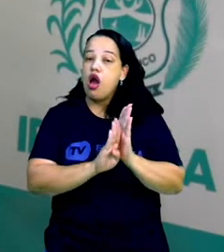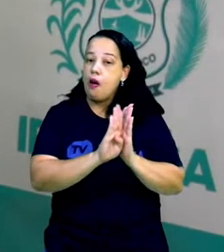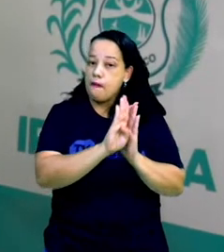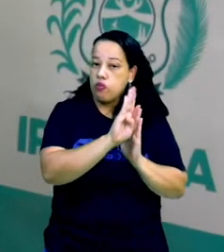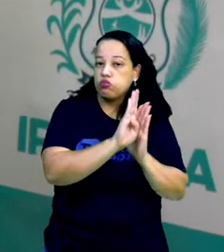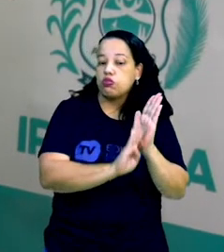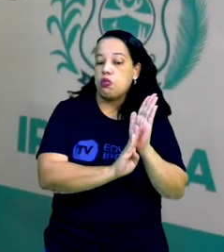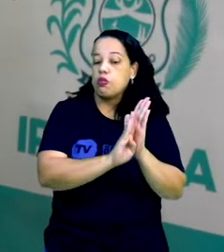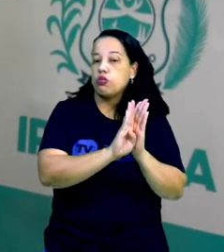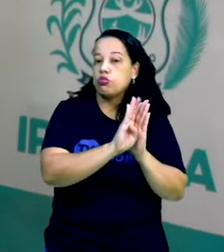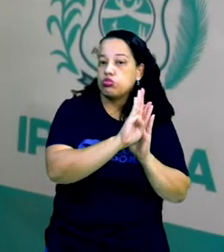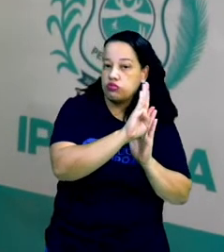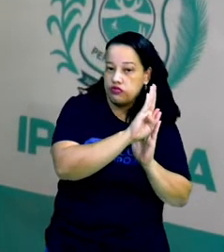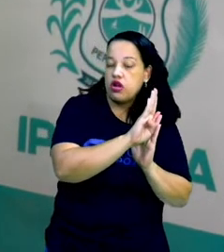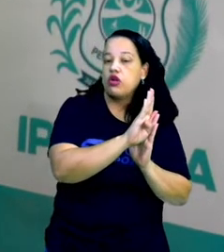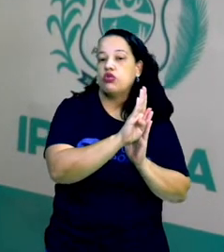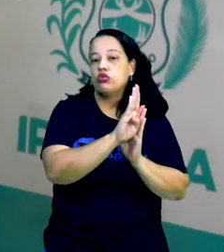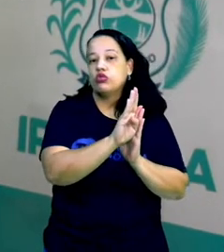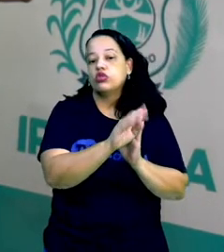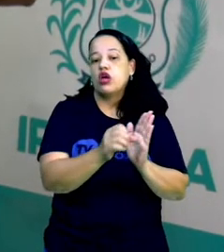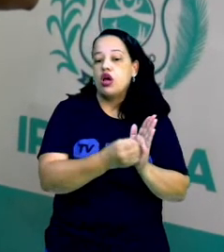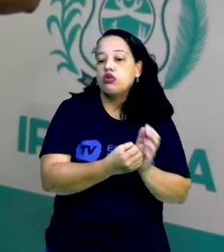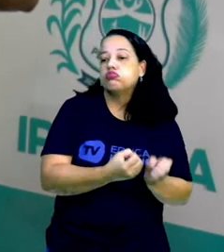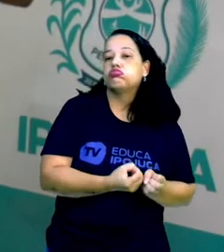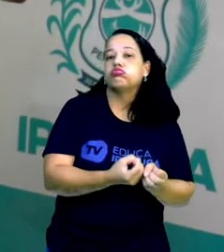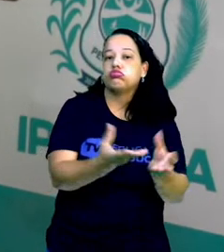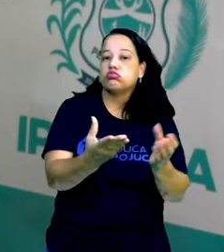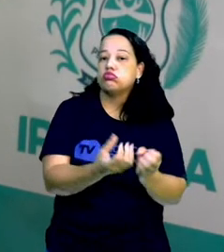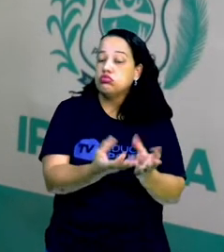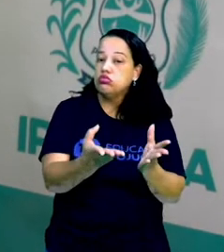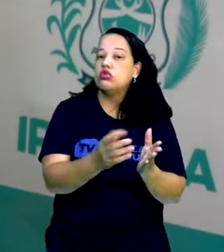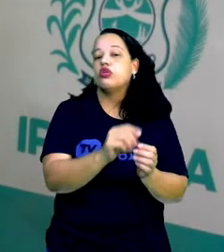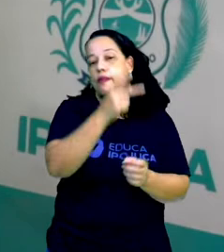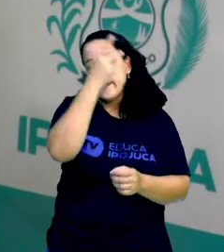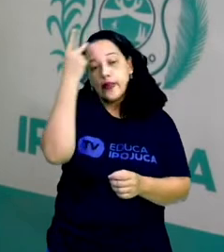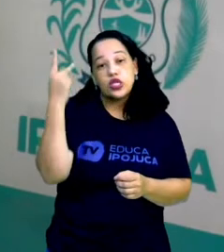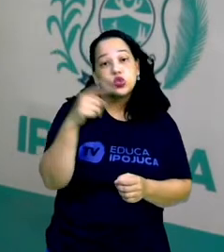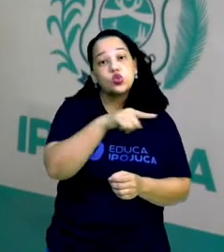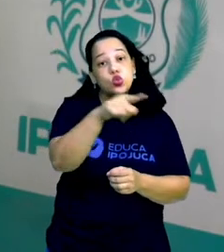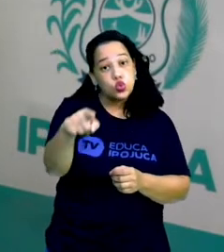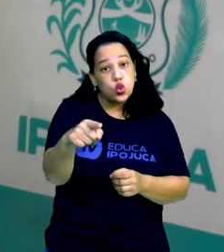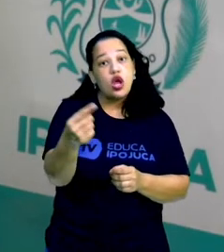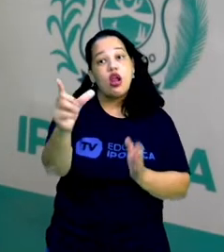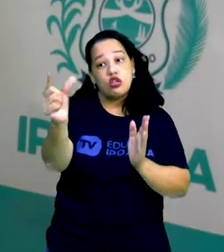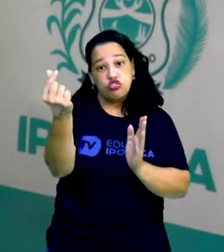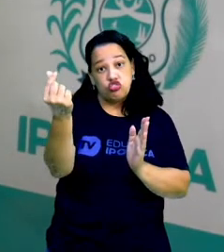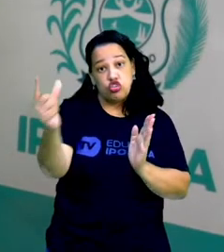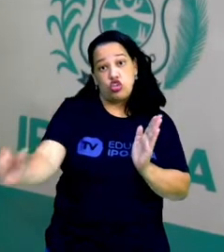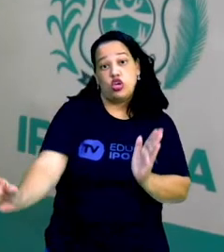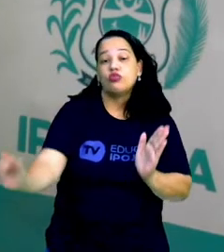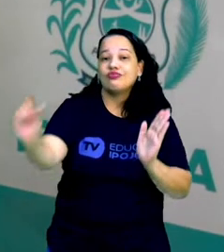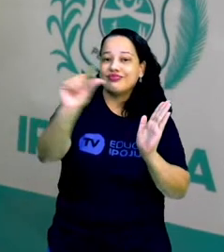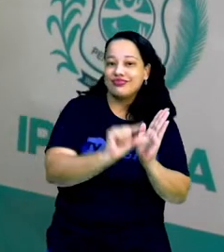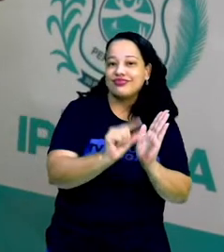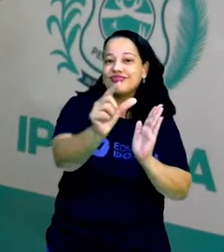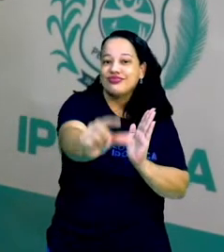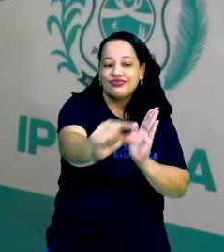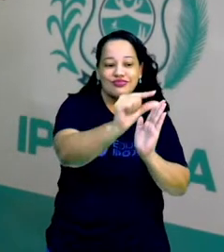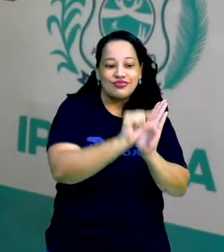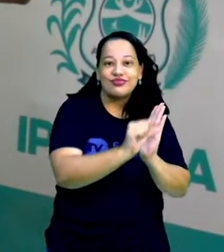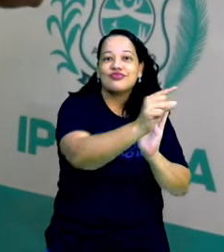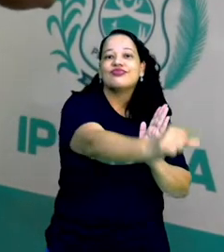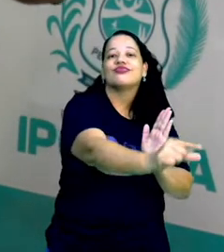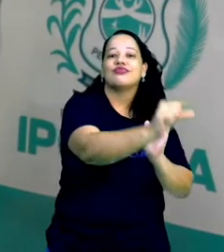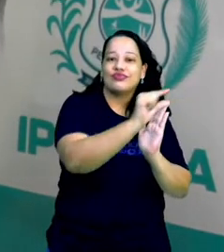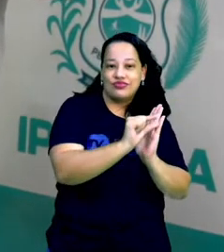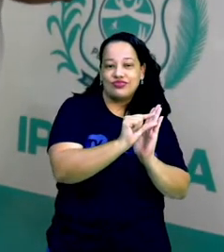Eles começaram a disponibilizar essas cotas para que outras pessoas investissem nas suas empresas. Por isso que